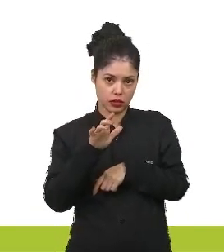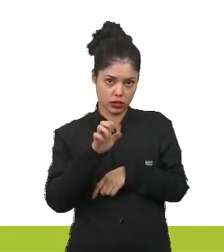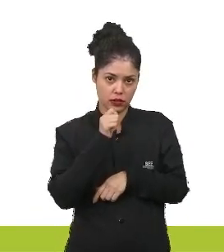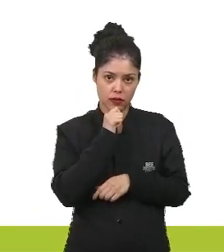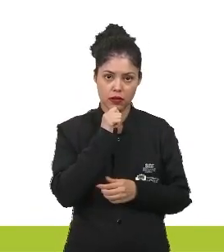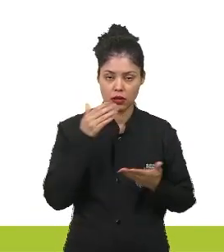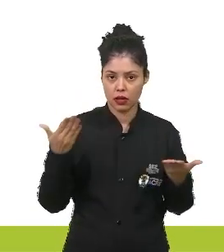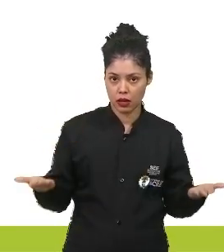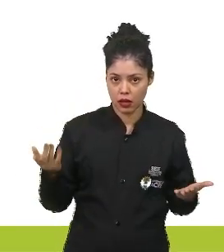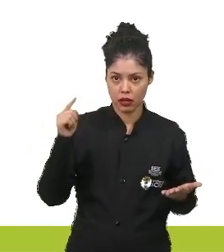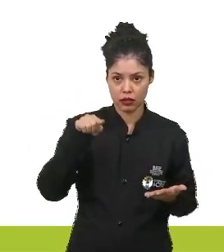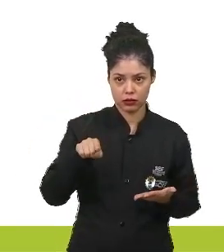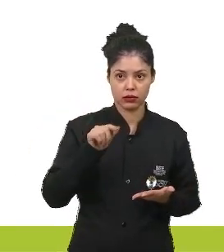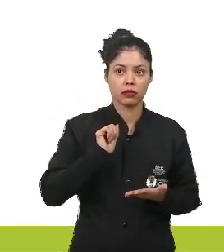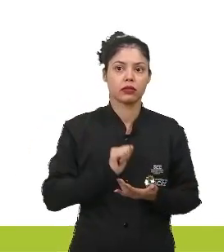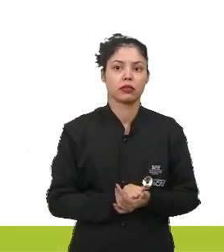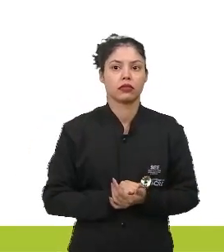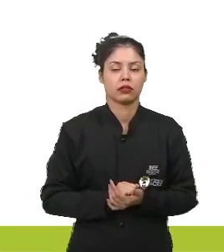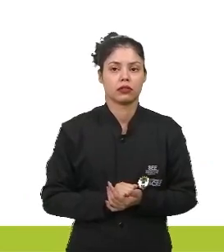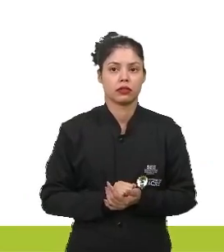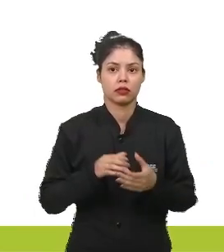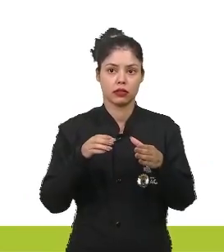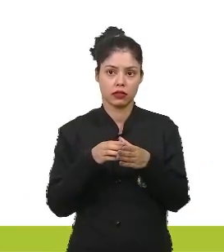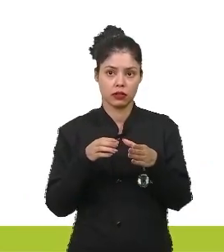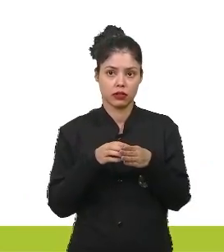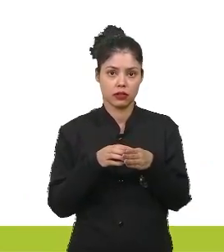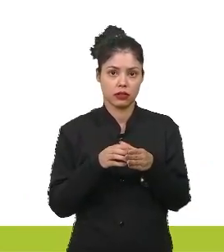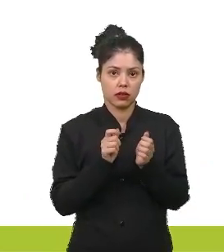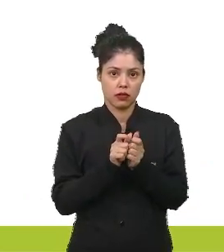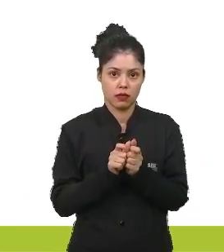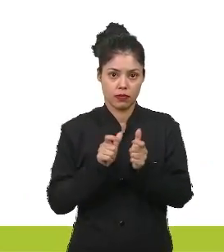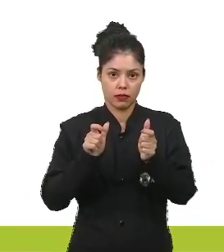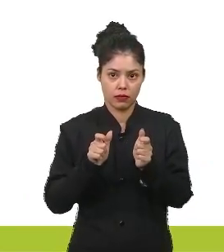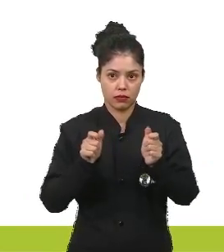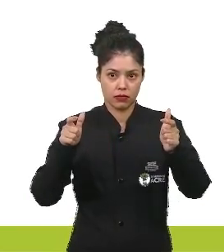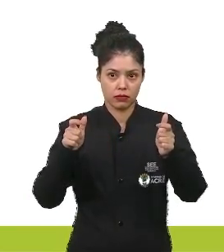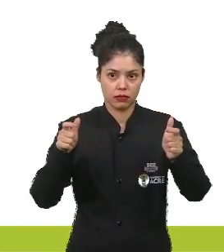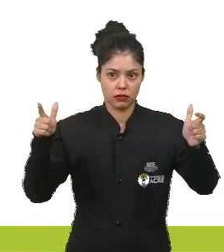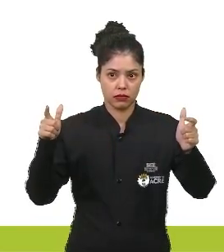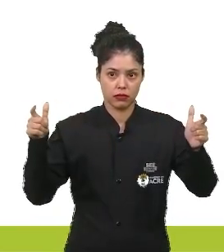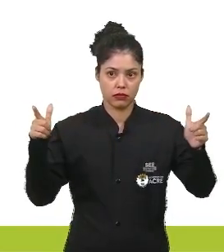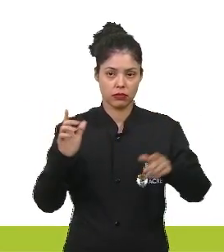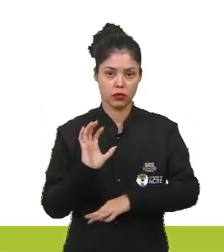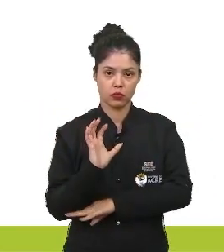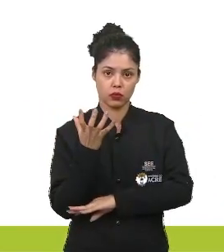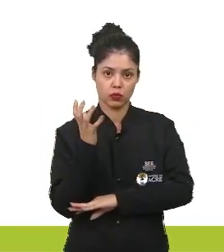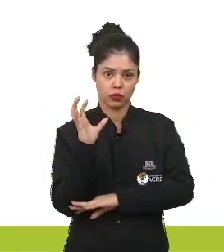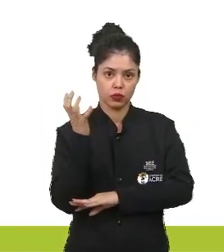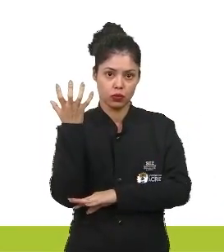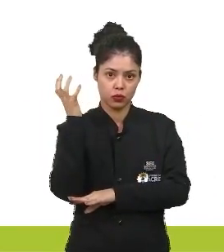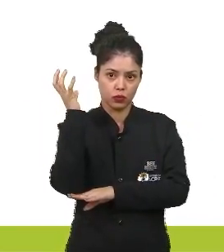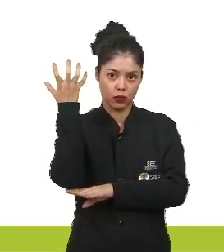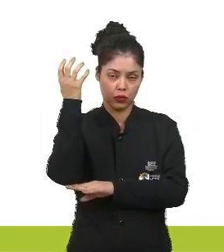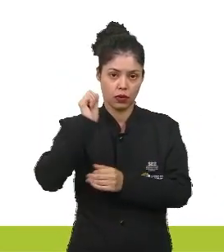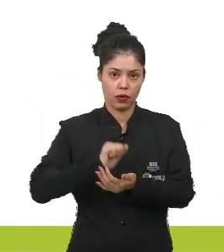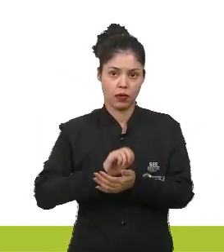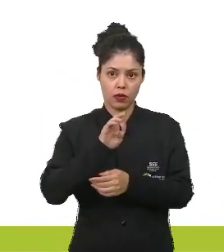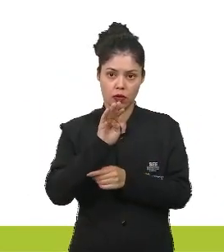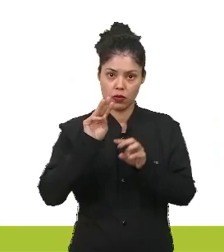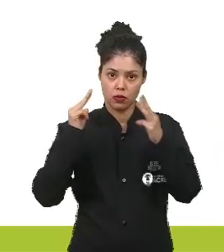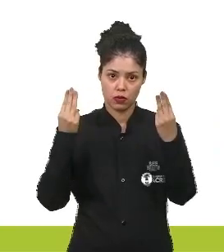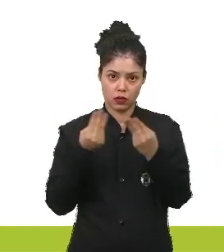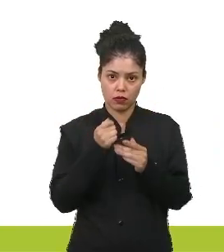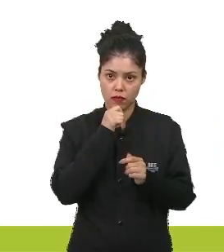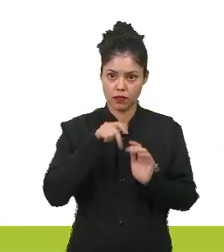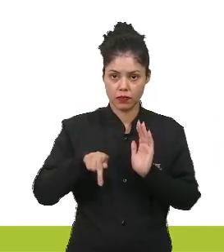essa comunidade vai se tornando mais diversa. E nós vamos tendo um aumento de biomassa. Repara que